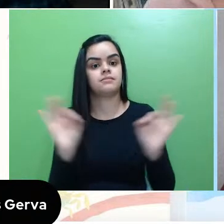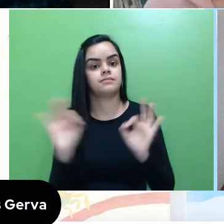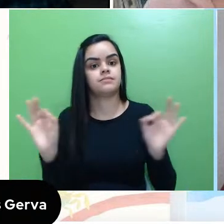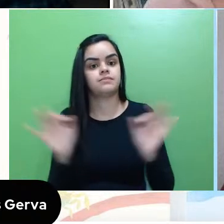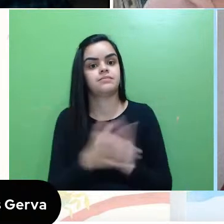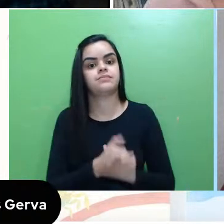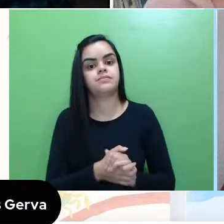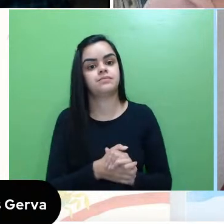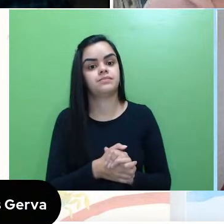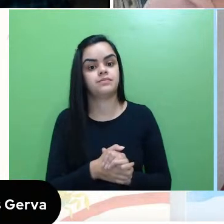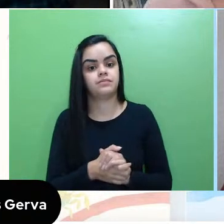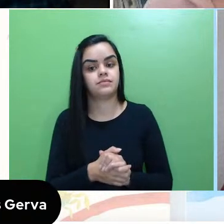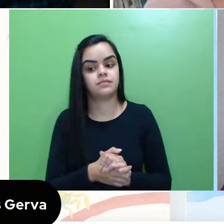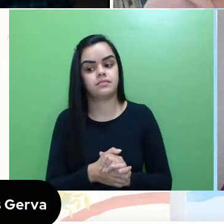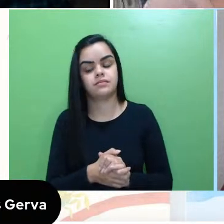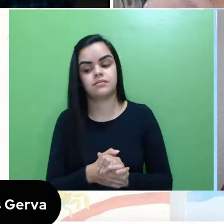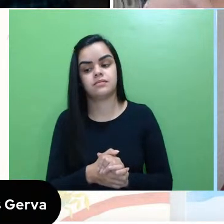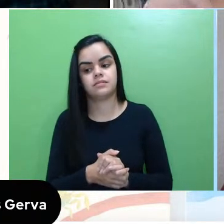ela...